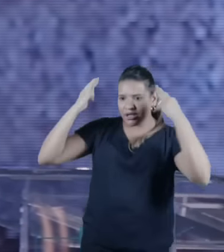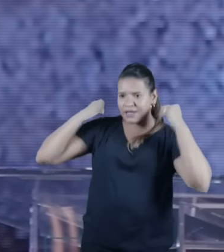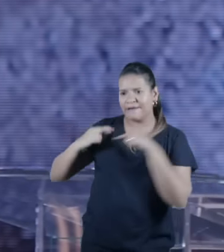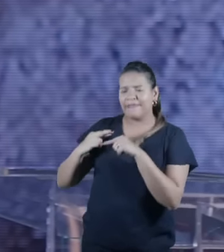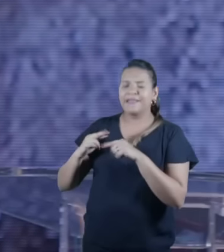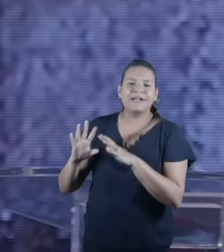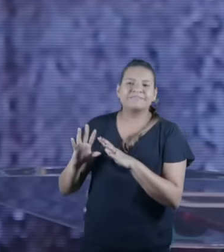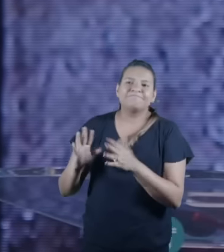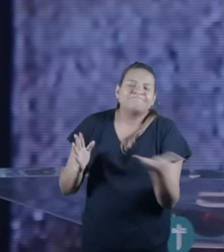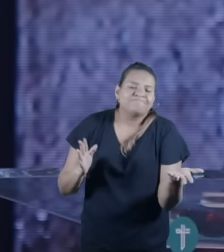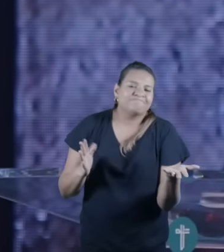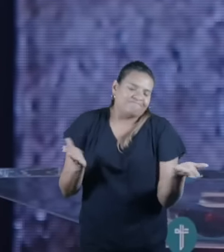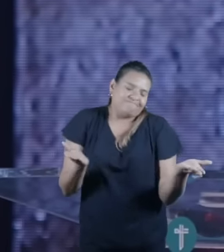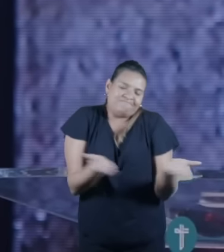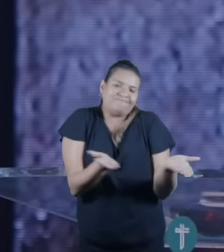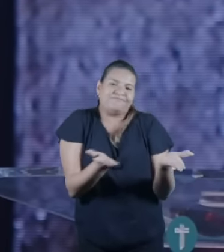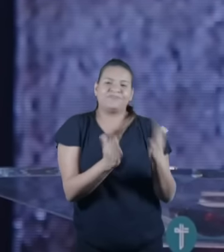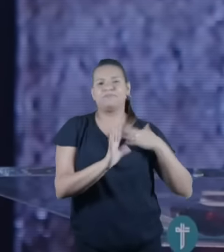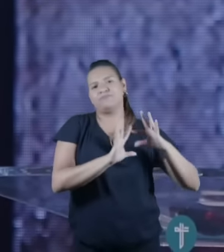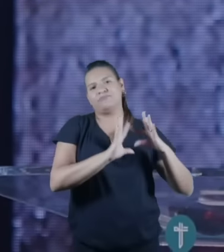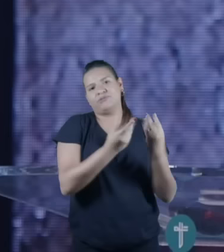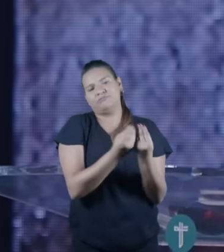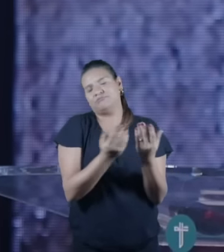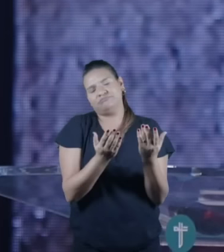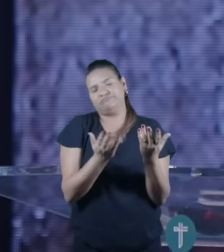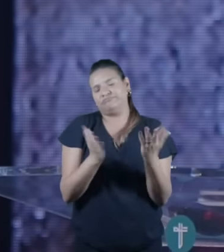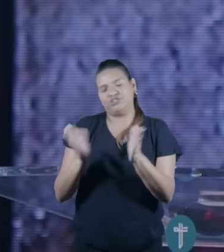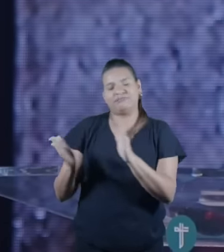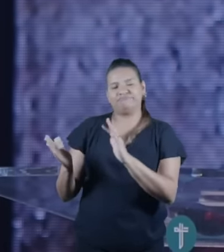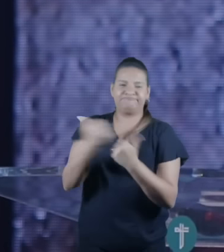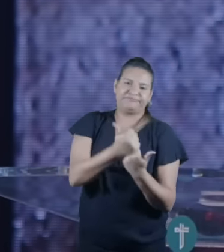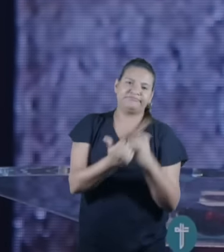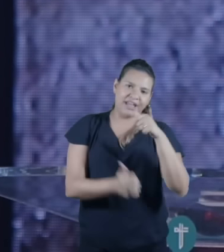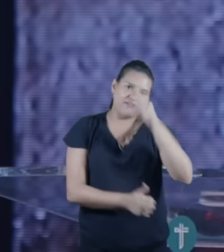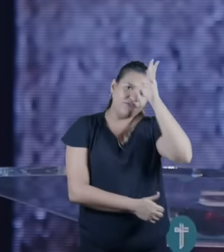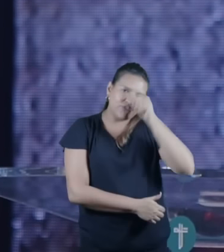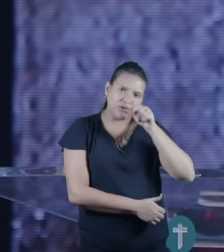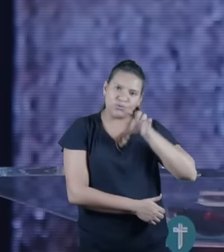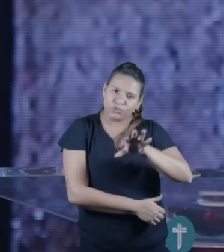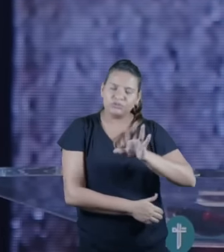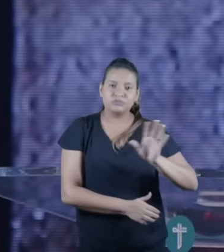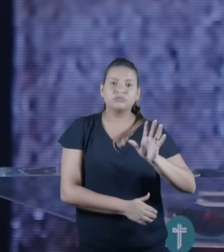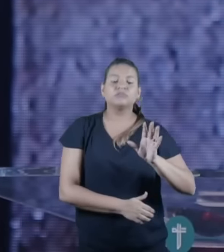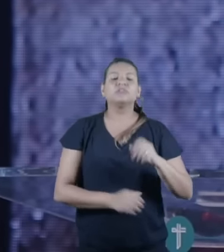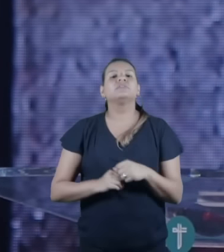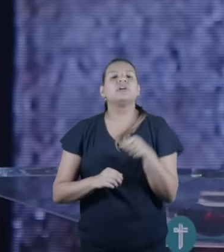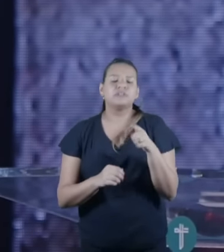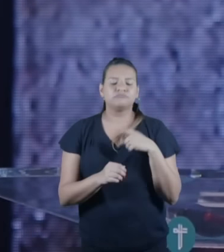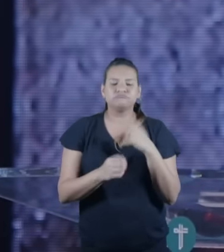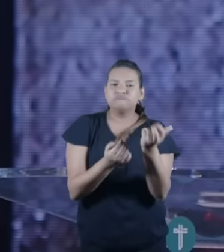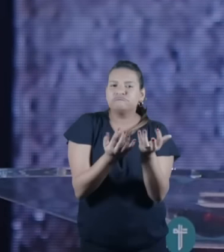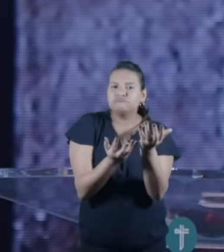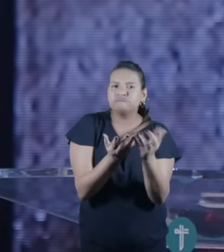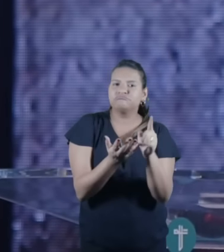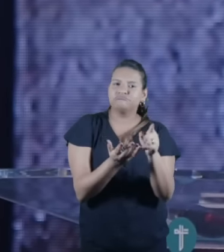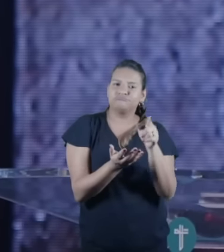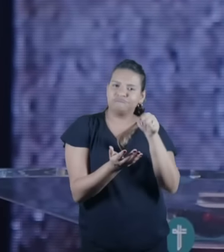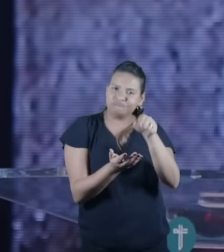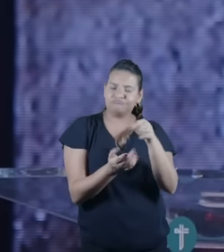mas não os asquenazes como a minha família que é família do meu marido então tu coloca um pedacinho de animal ali queimadinho para simbolizar